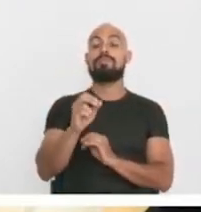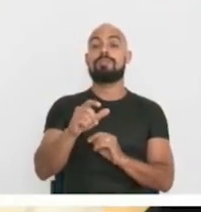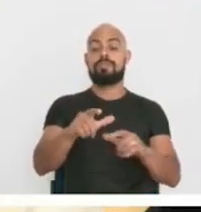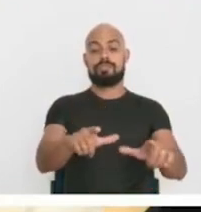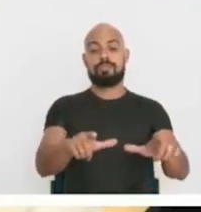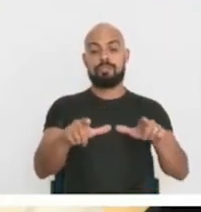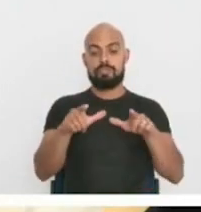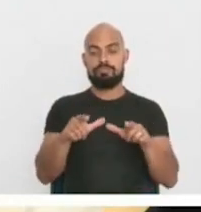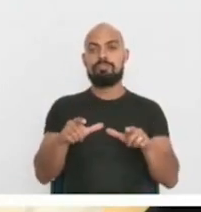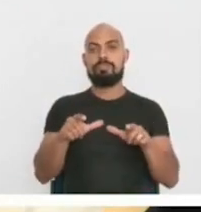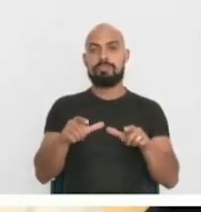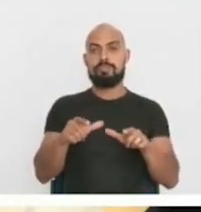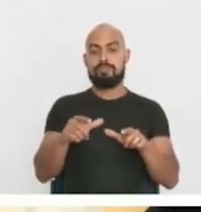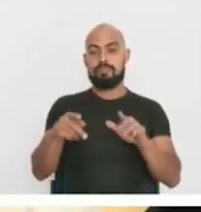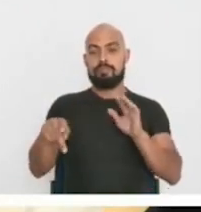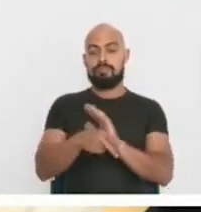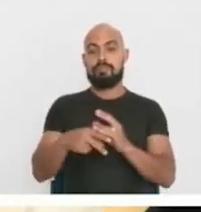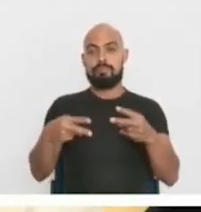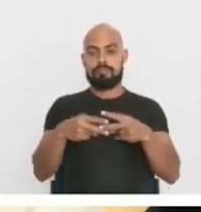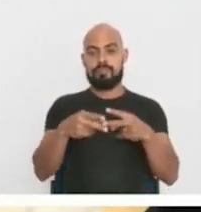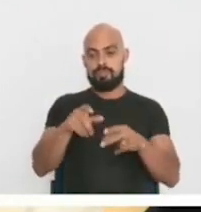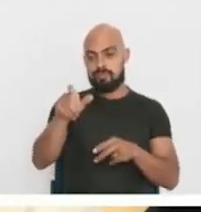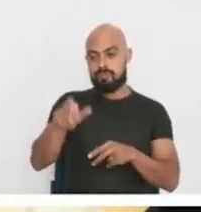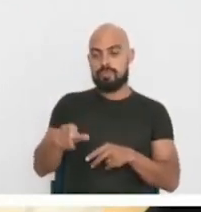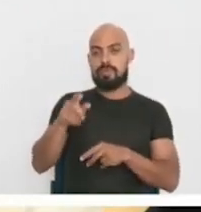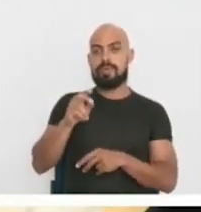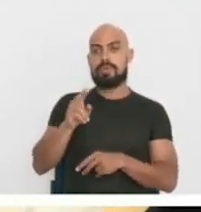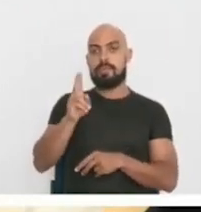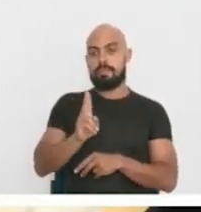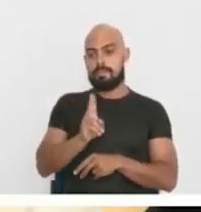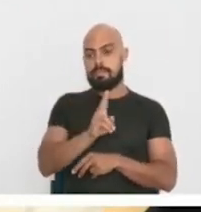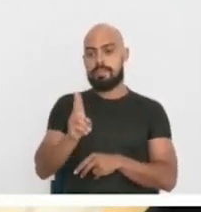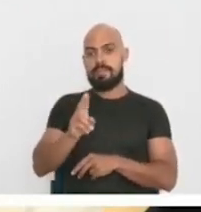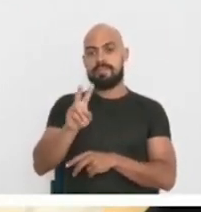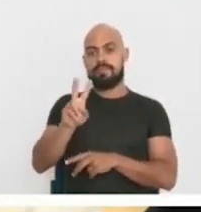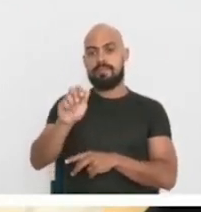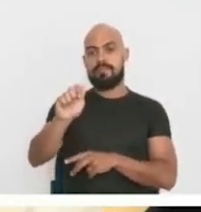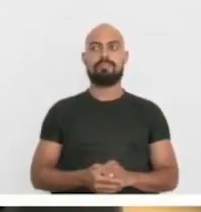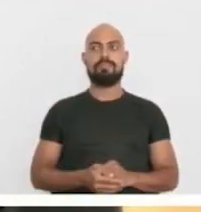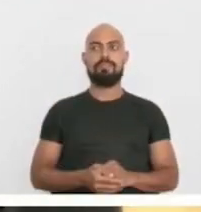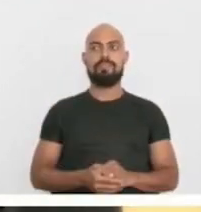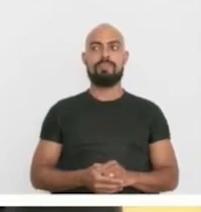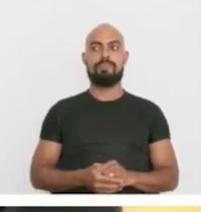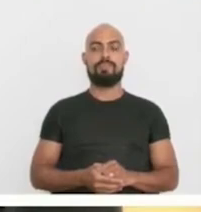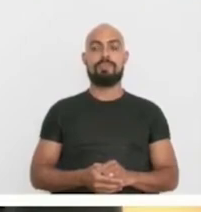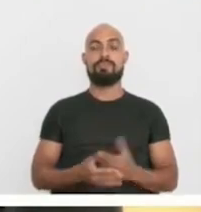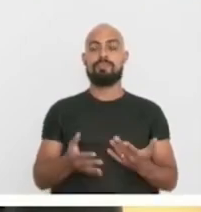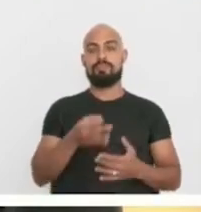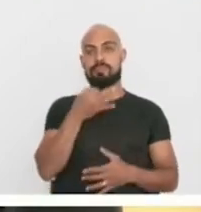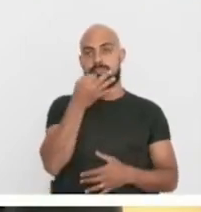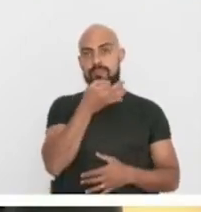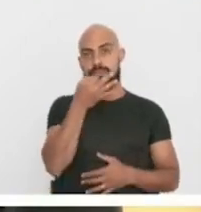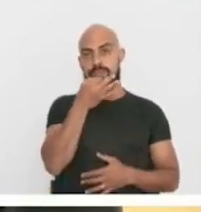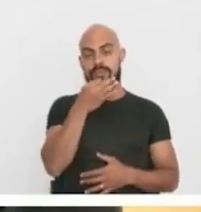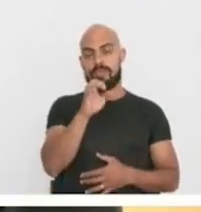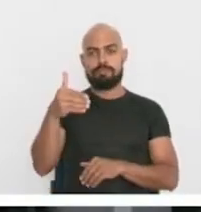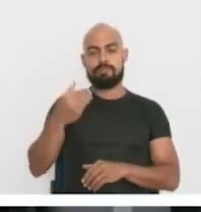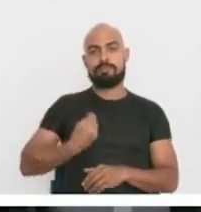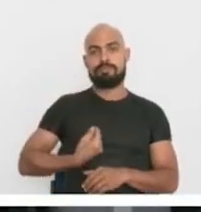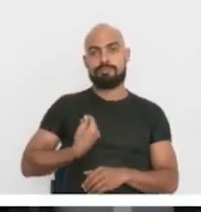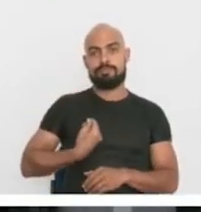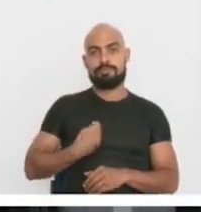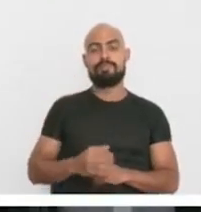concessão do título de cidadão paulinense ao padre Wagner Aparecido Ferreira. Com a palavra o vereador Helder Pereira.